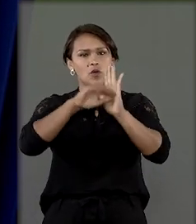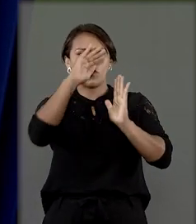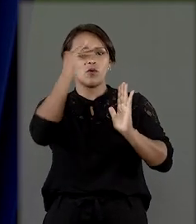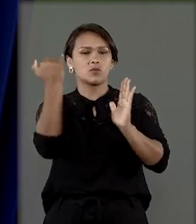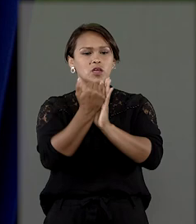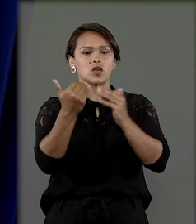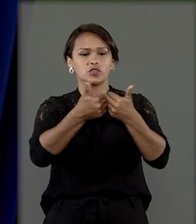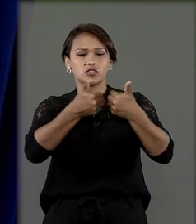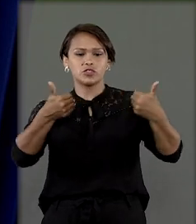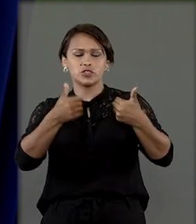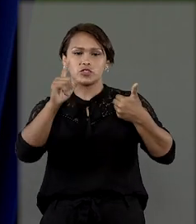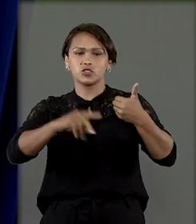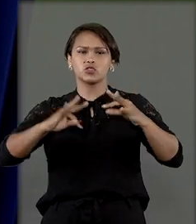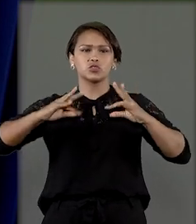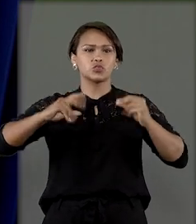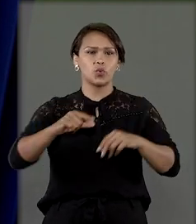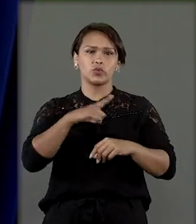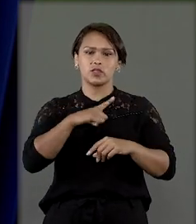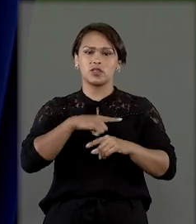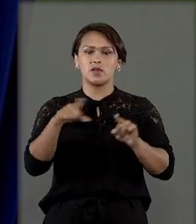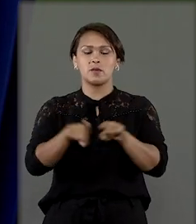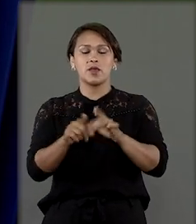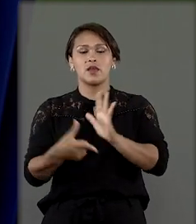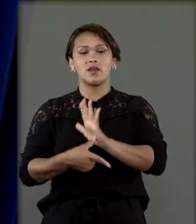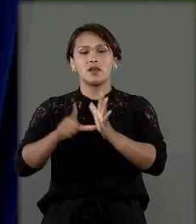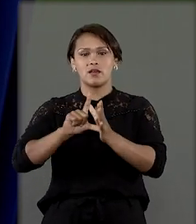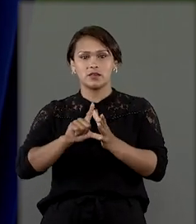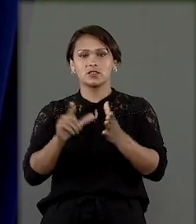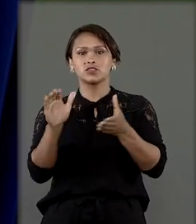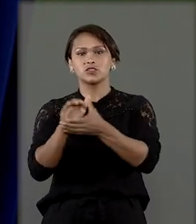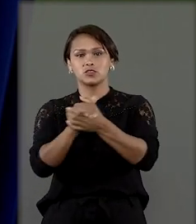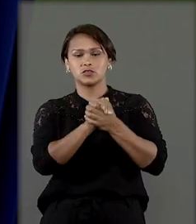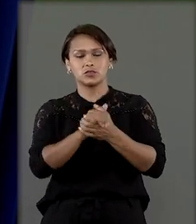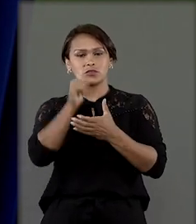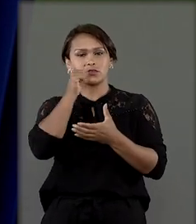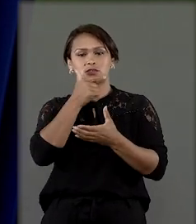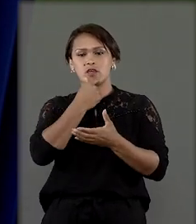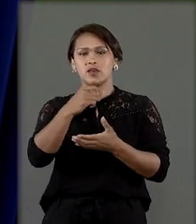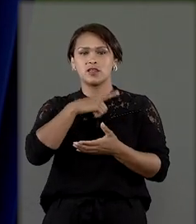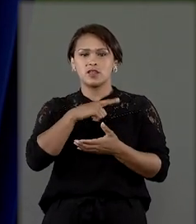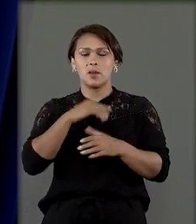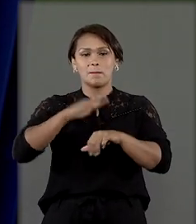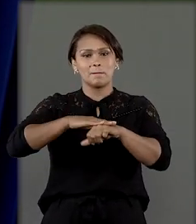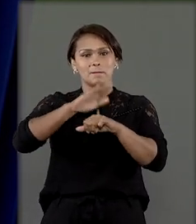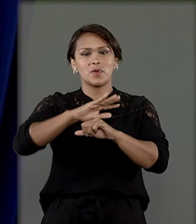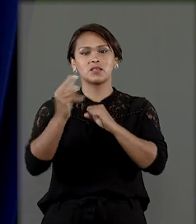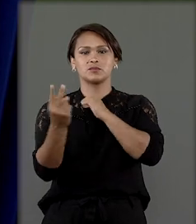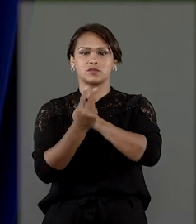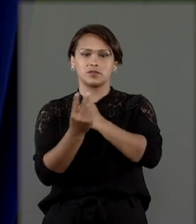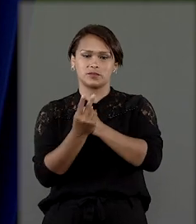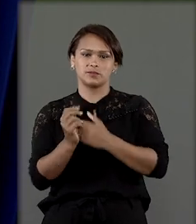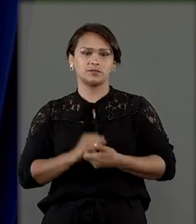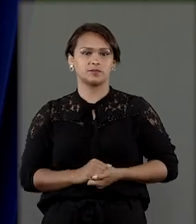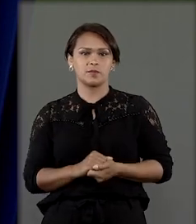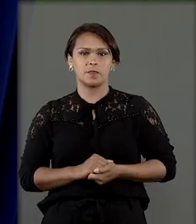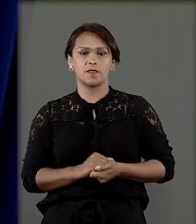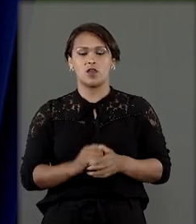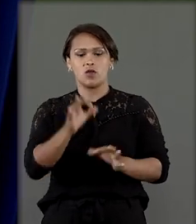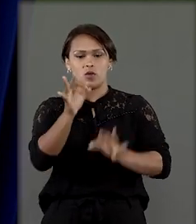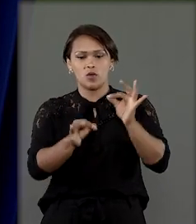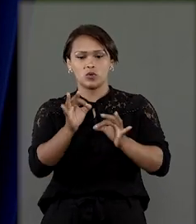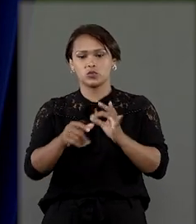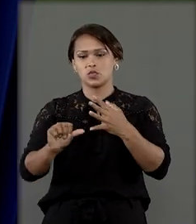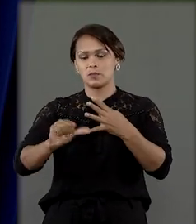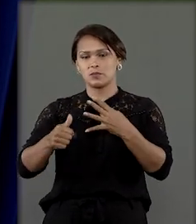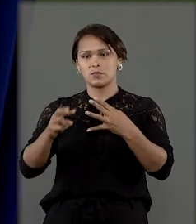obrigatória de bens, mas as partes firmaram o pacto antinupcial, que estipulava termos ainda mais protetivos. O juízo